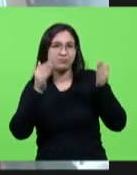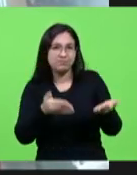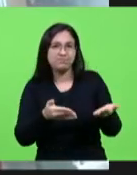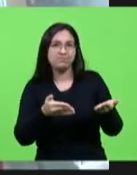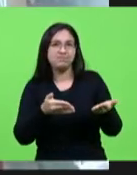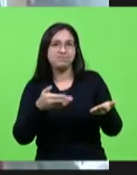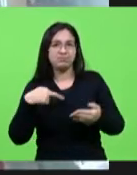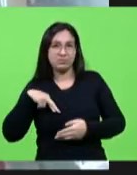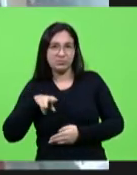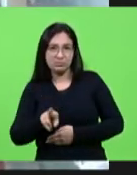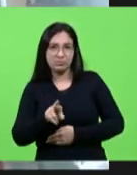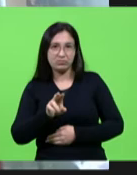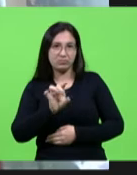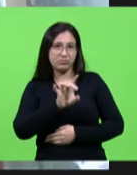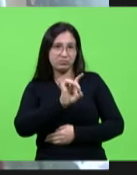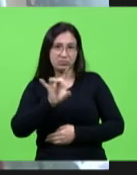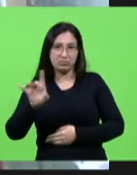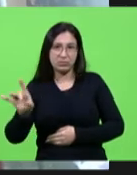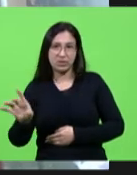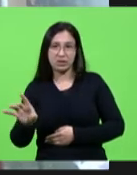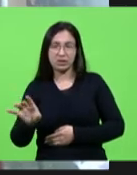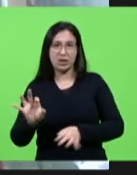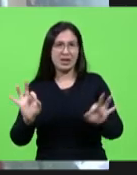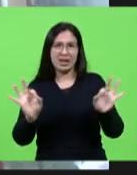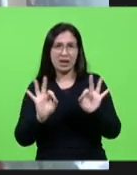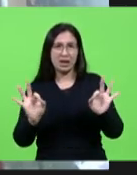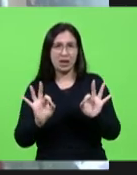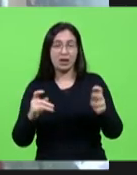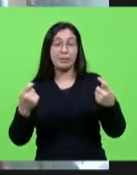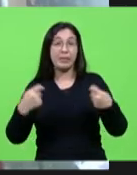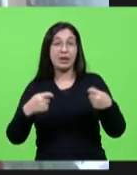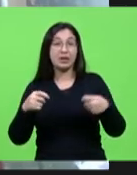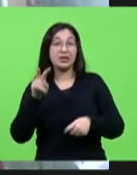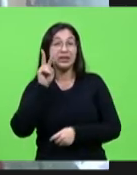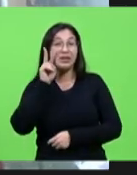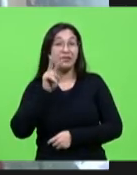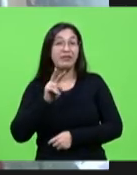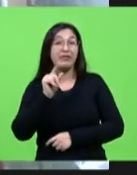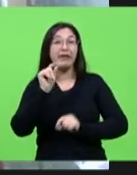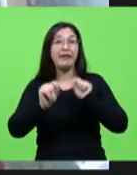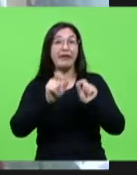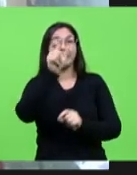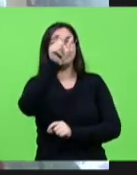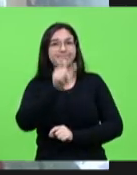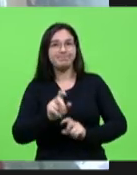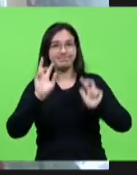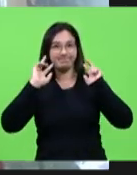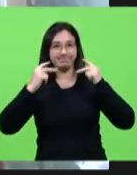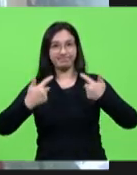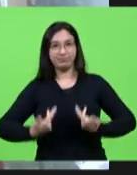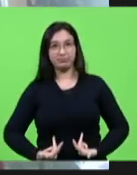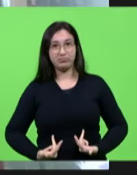nada absolutamente nós temos que ver o ser humano a figura que está sofrendo as famílias que estão